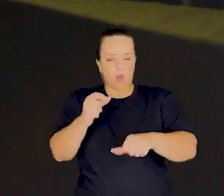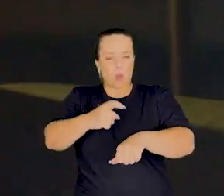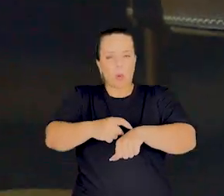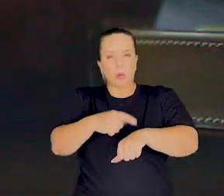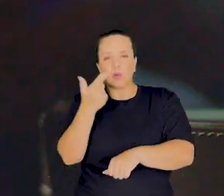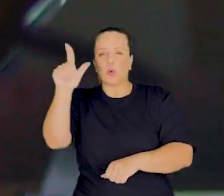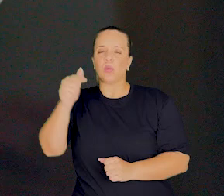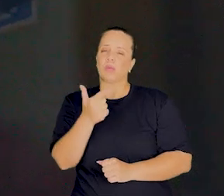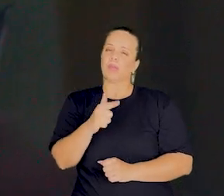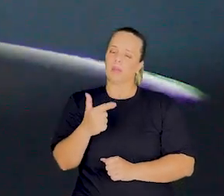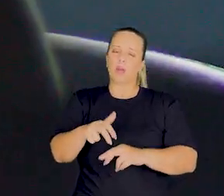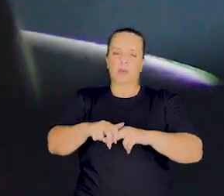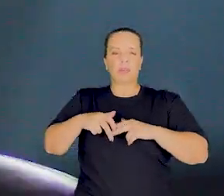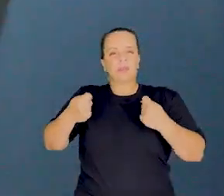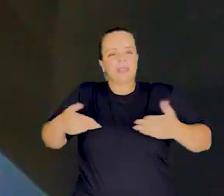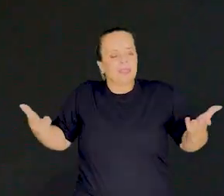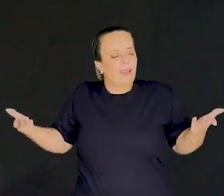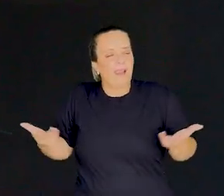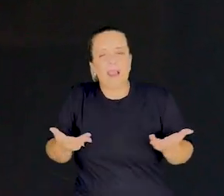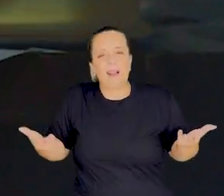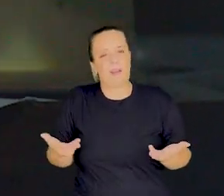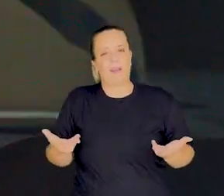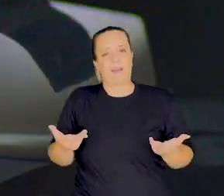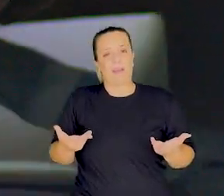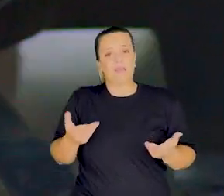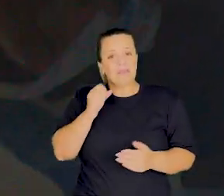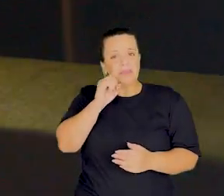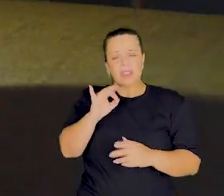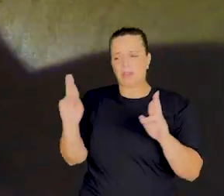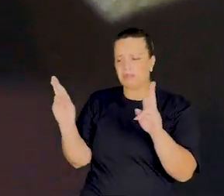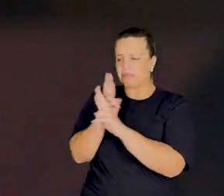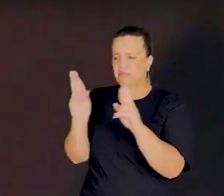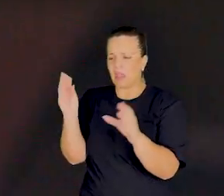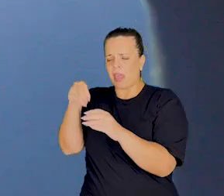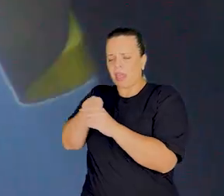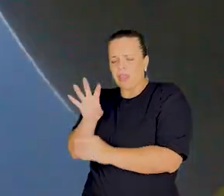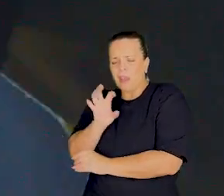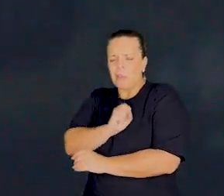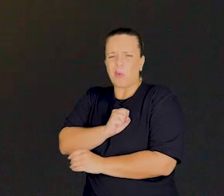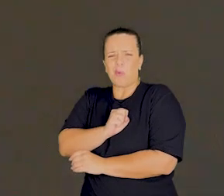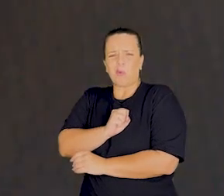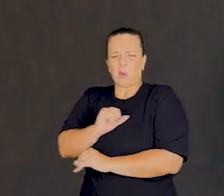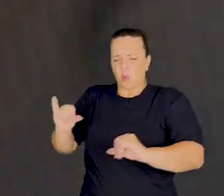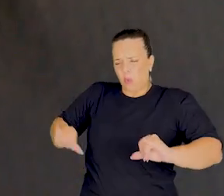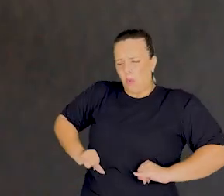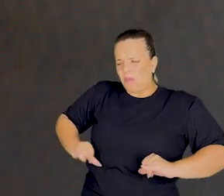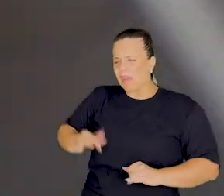mudança que não seja o agora. Porque onde existe amor, não cabe a dor.